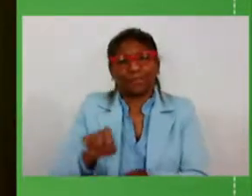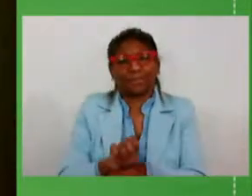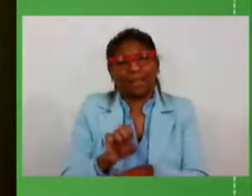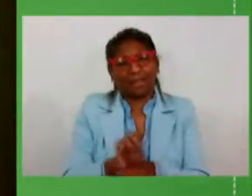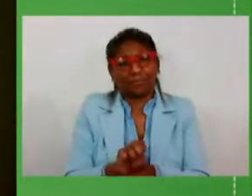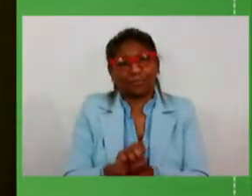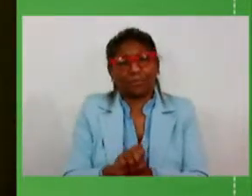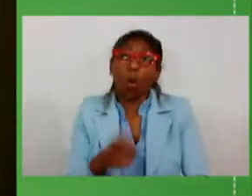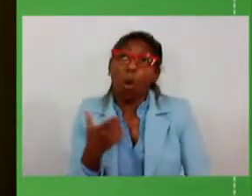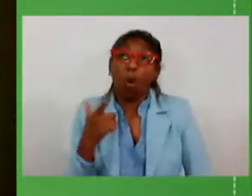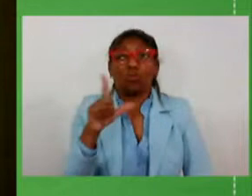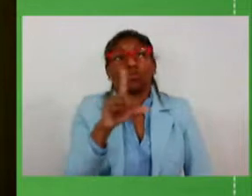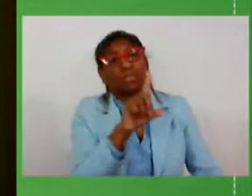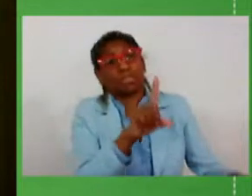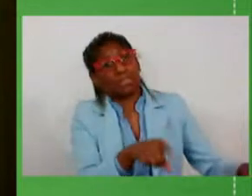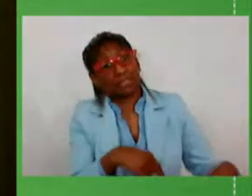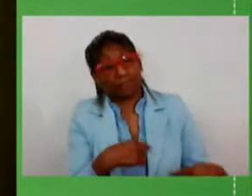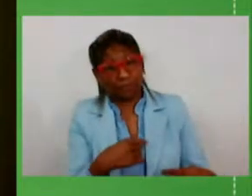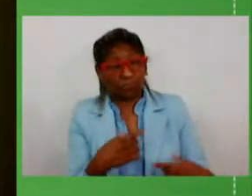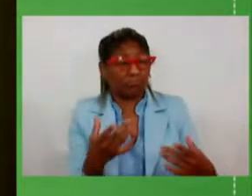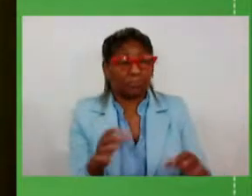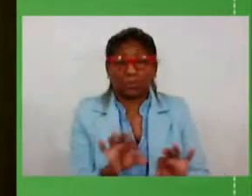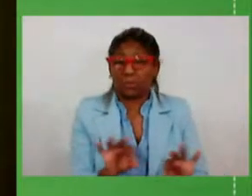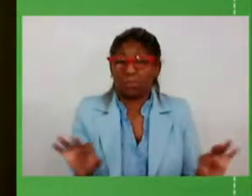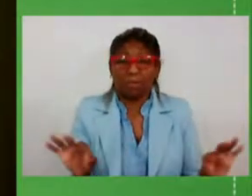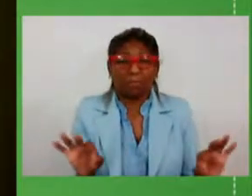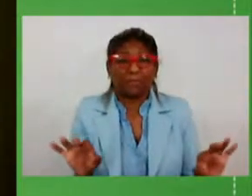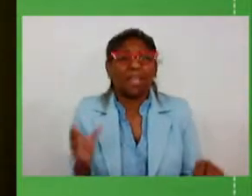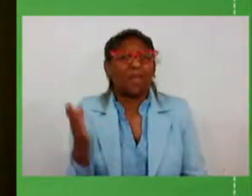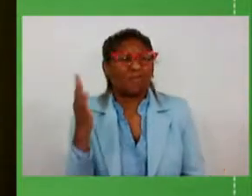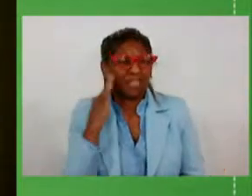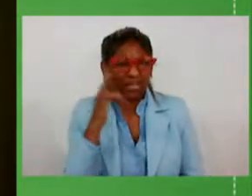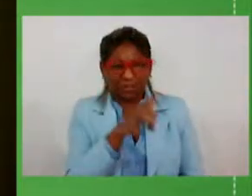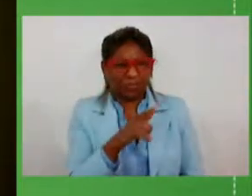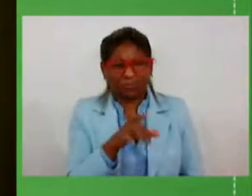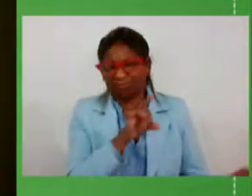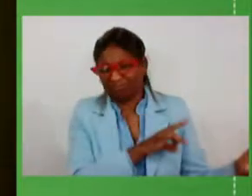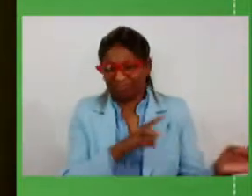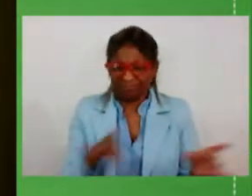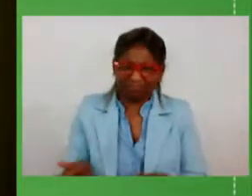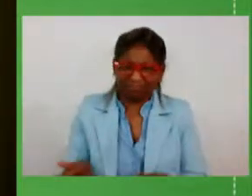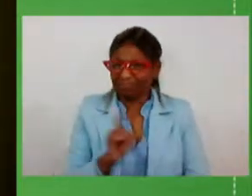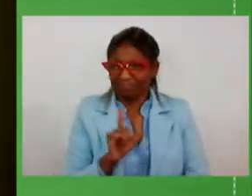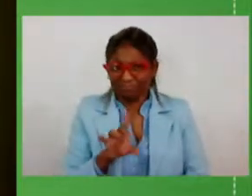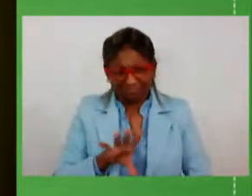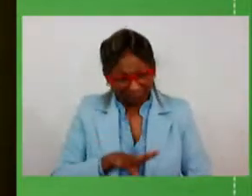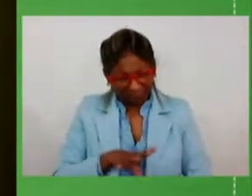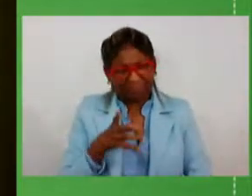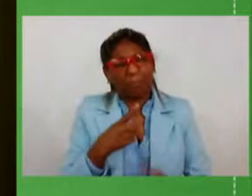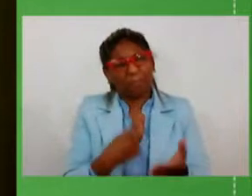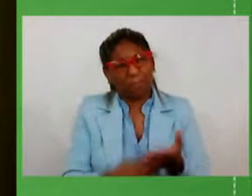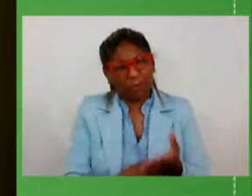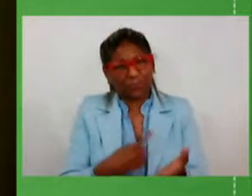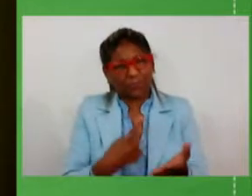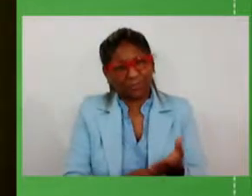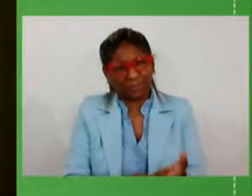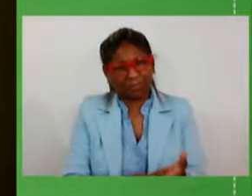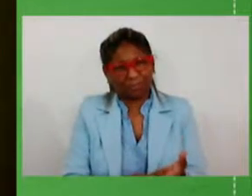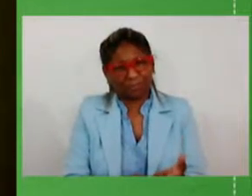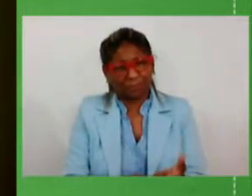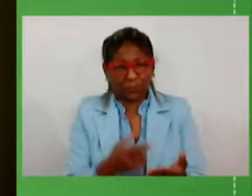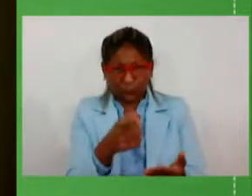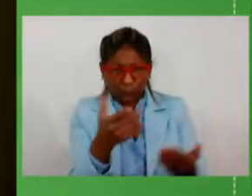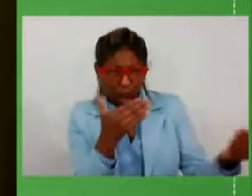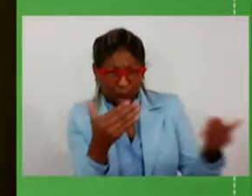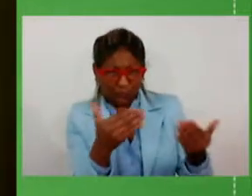outros desafios que iam de vir e eu como sei que o senhor não foge de luta o senhor também pode contar conosco não tenha dúvida nenhuma disso